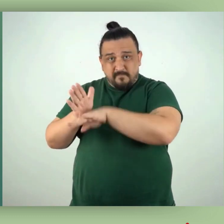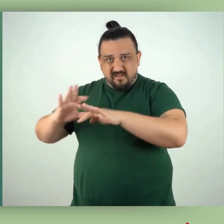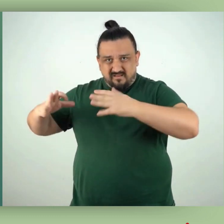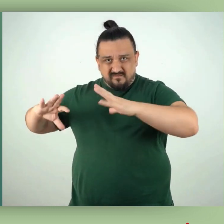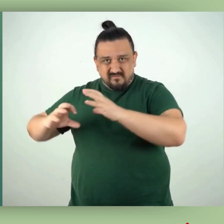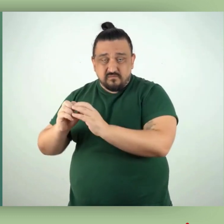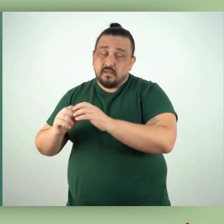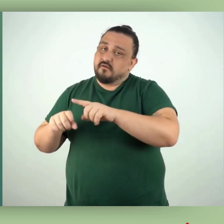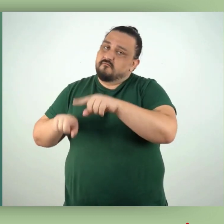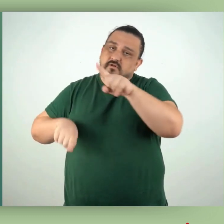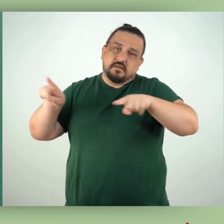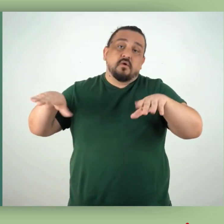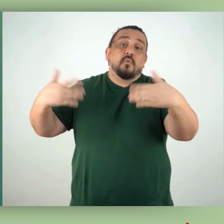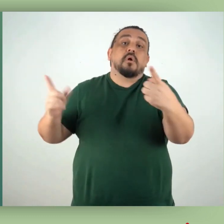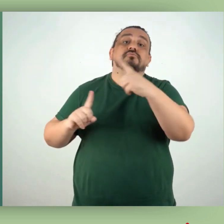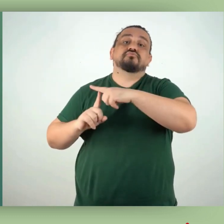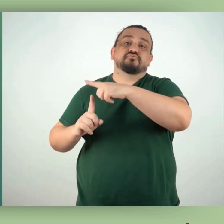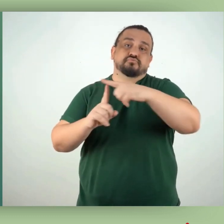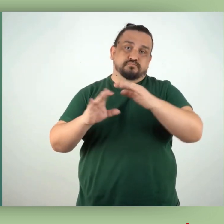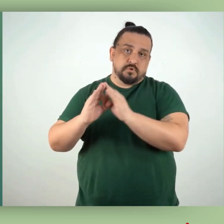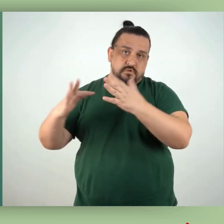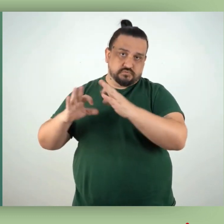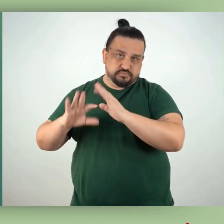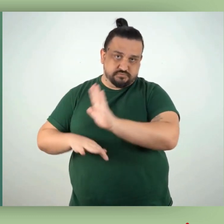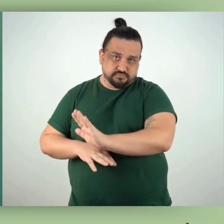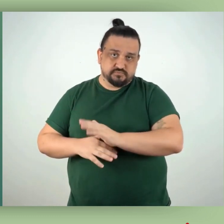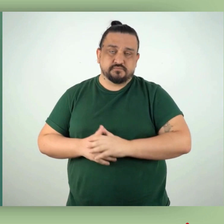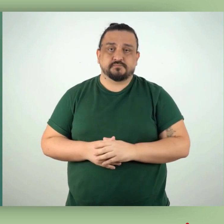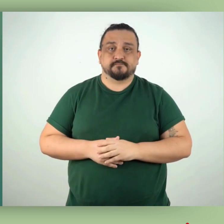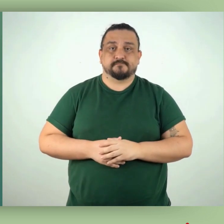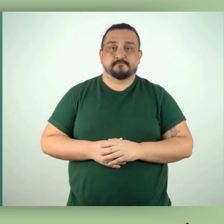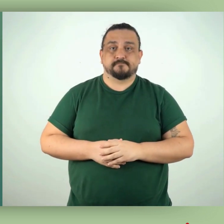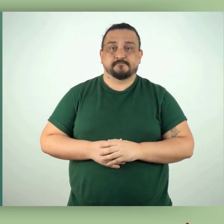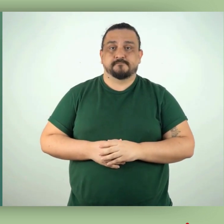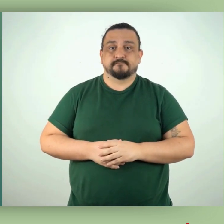decaimento ocorra varia conforme o elemento radioativo.